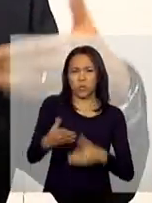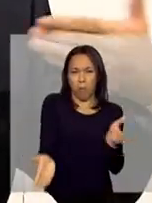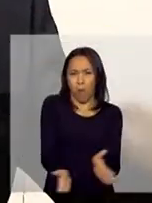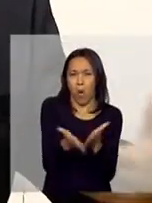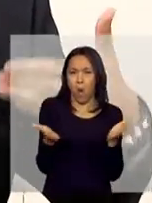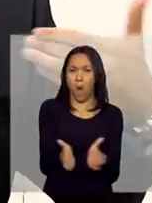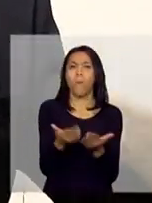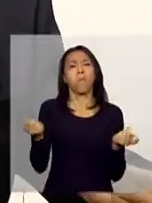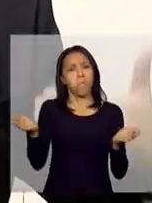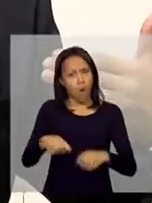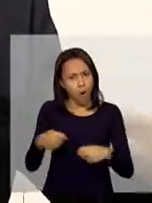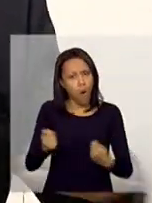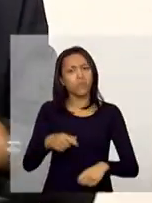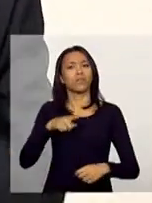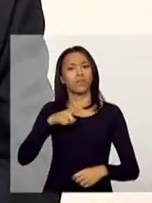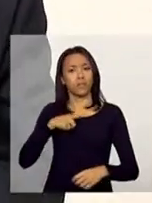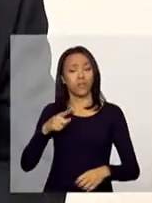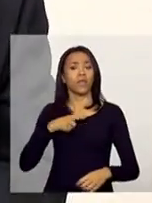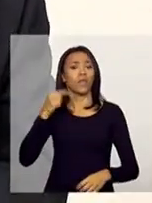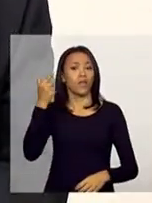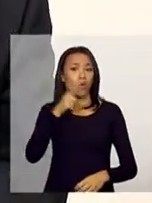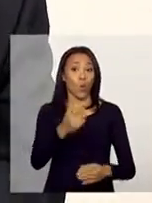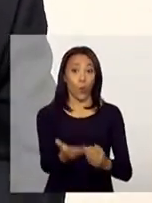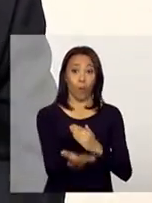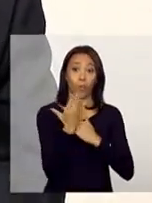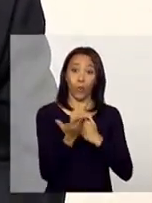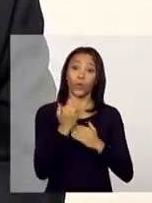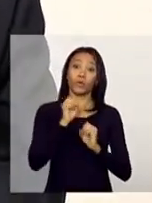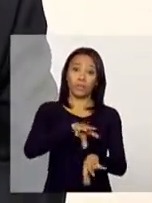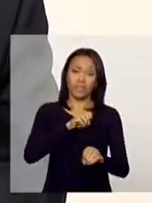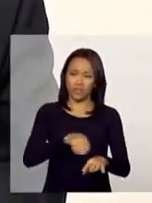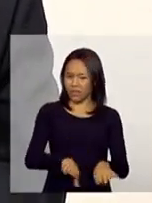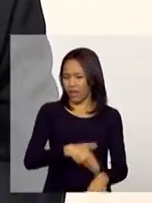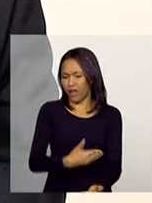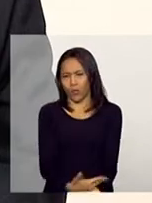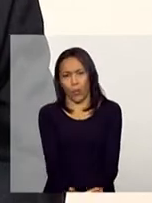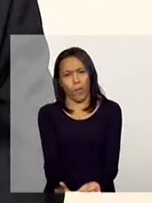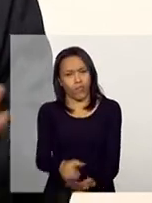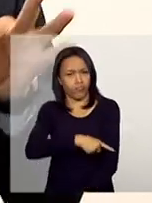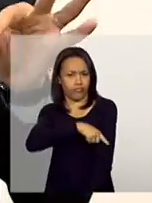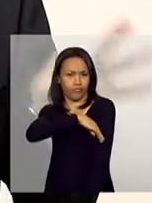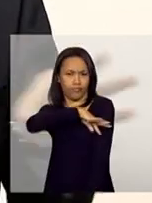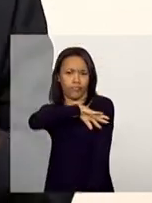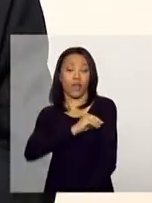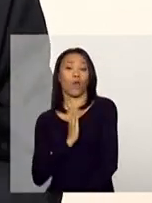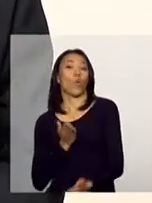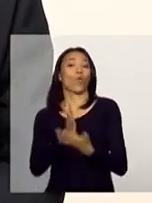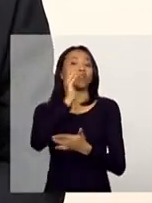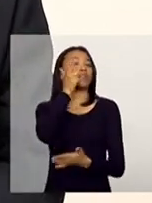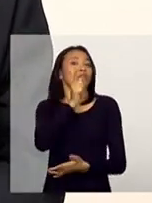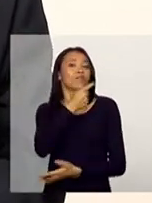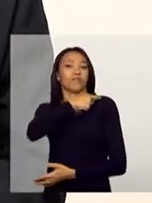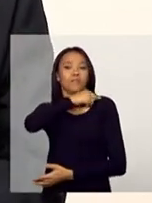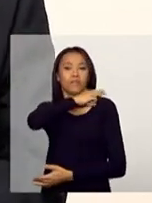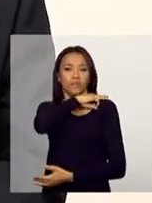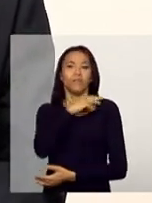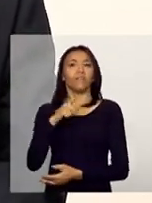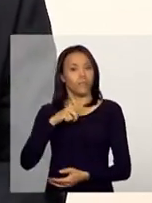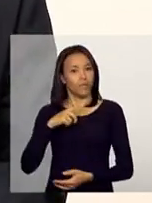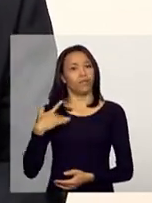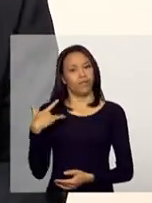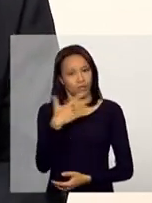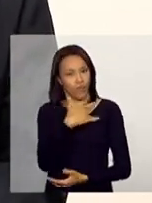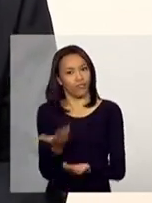sim, acessar o serviço de educação, desde o início, no ensino fundamental, entrar no ensino médio e acessar os serviços de saúde. um grande desafio.